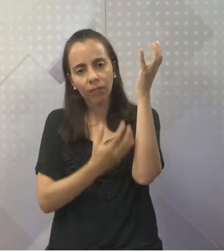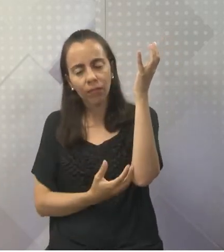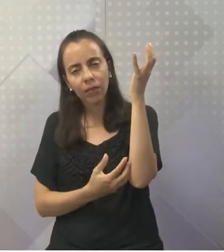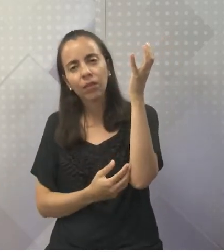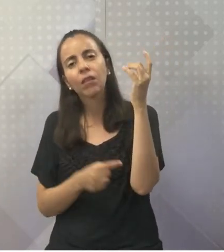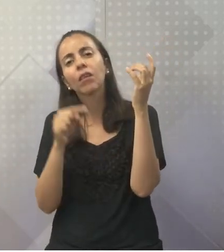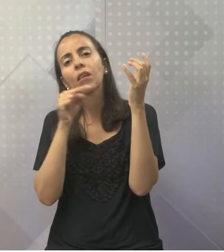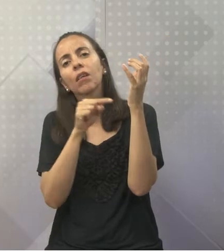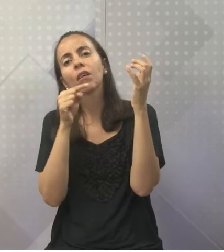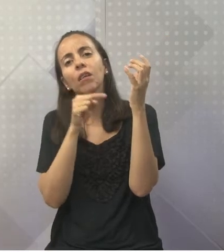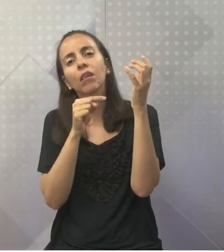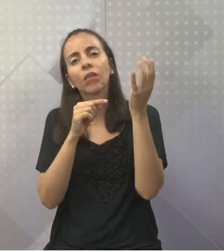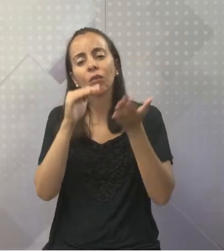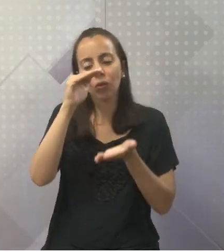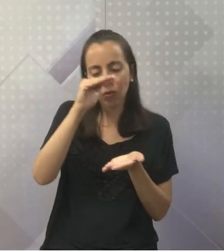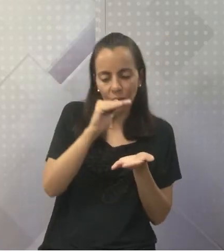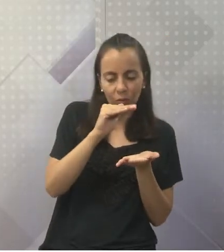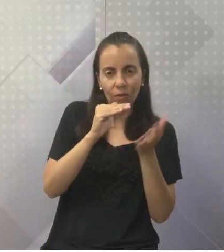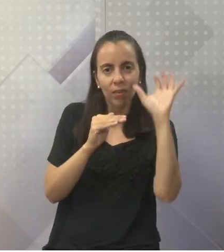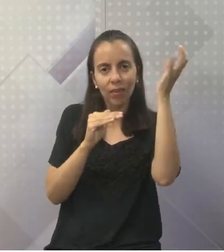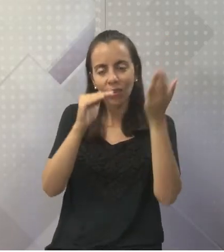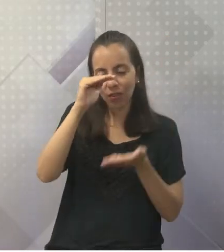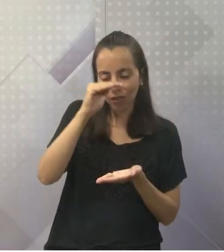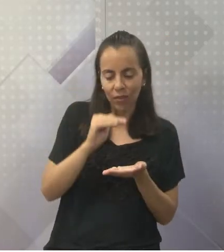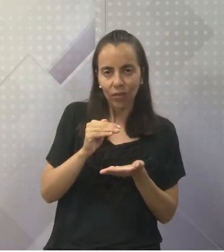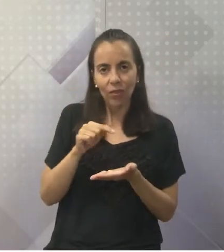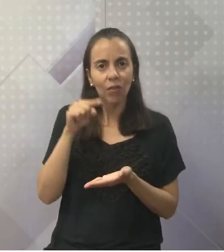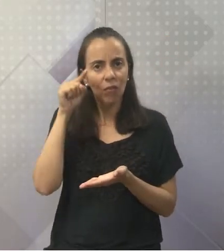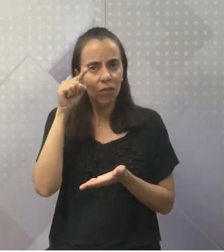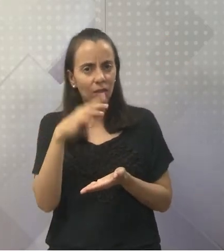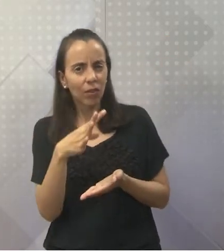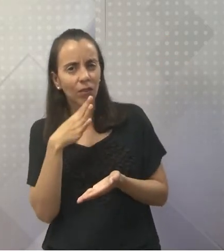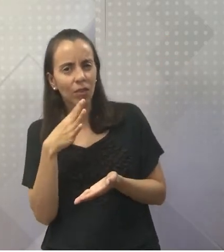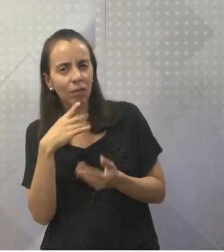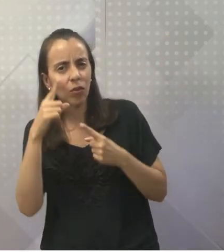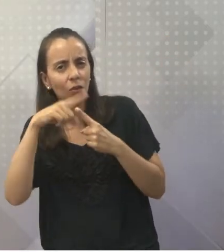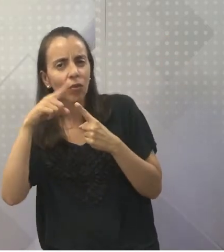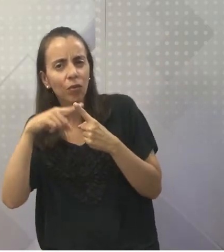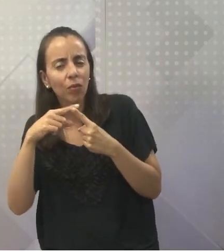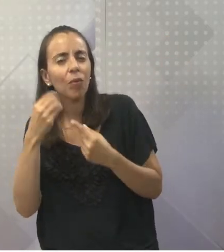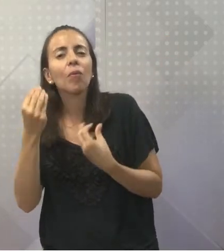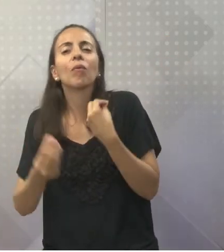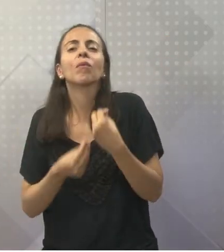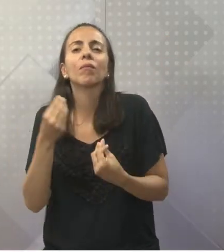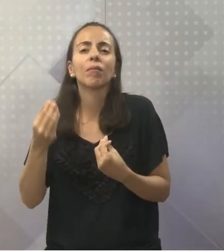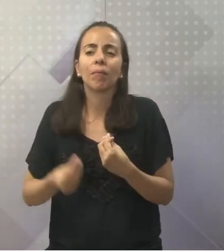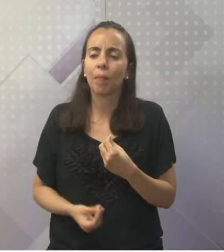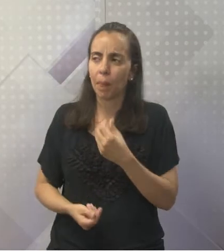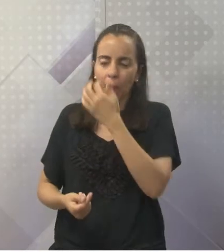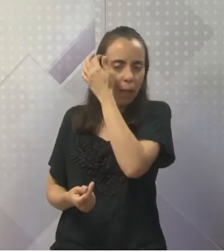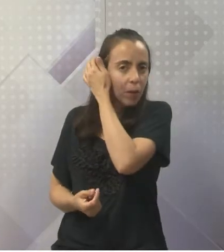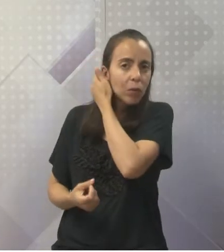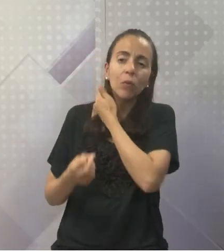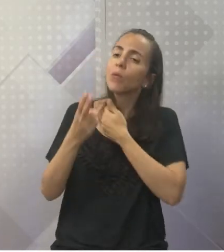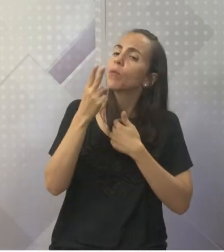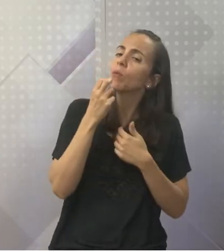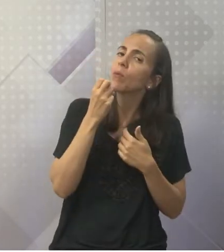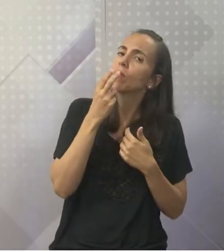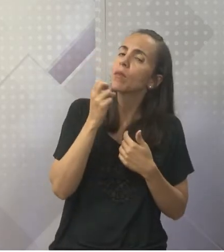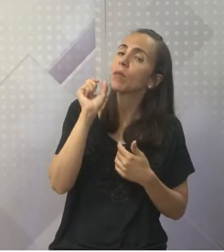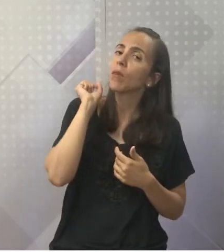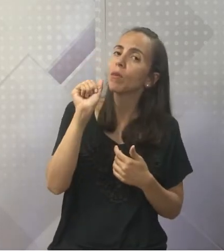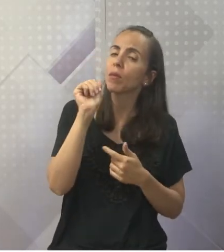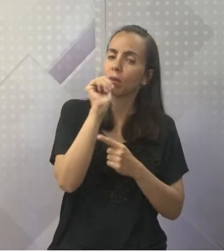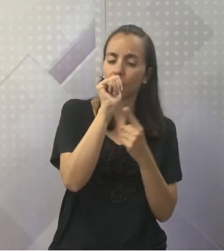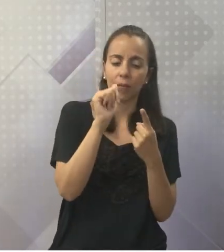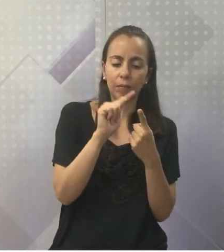plantinha, que nem você vai classificar agora, você vai classificar agora. Essa plantinha, quanto à nutrição, ela é